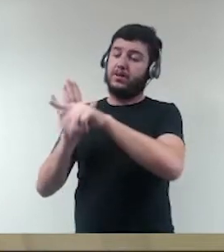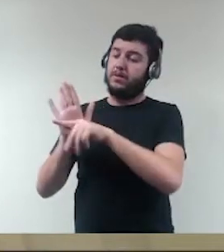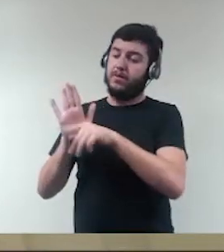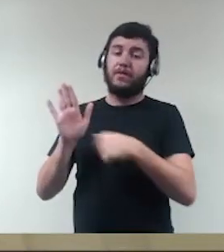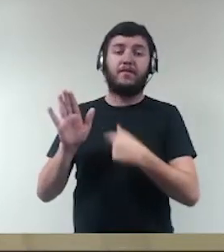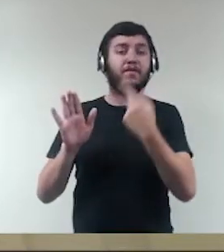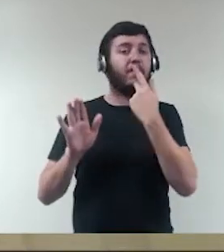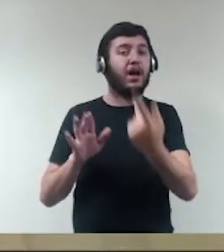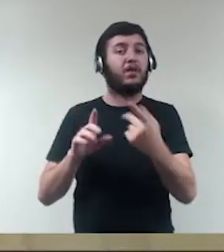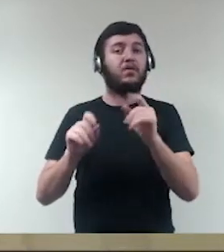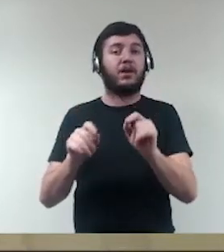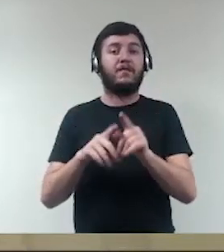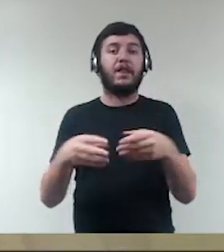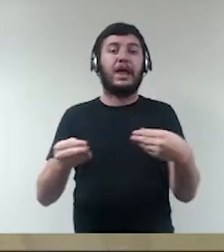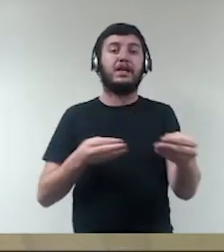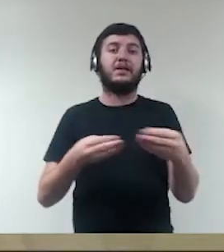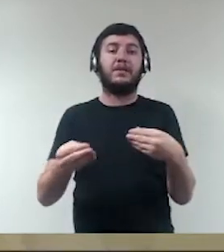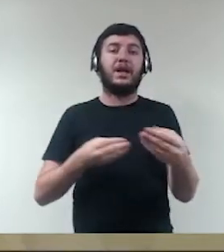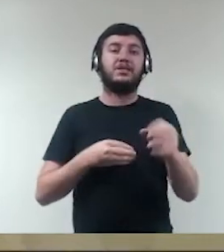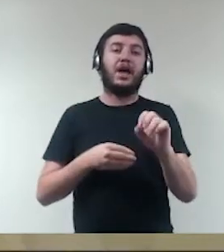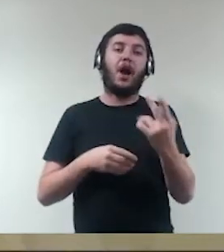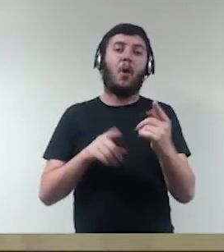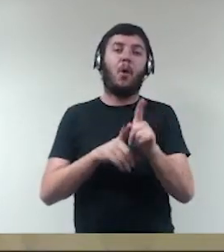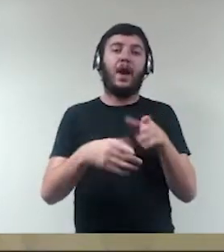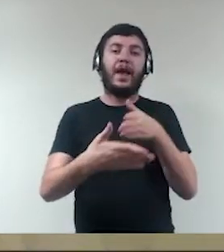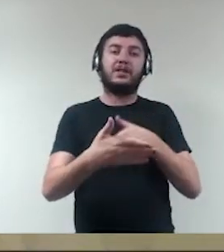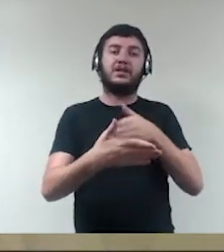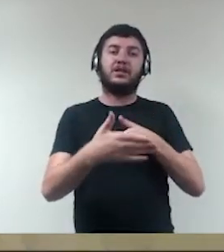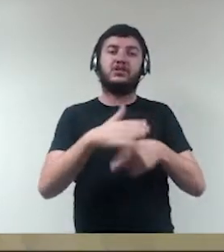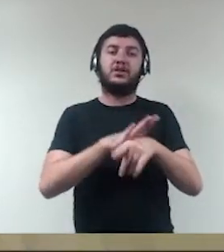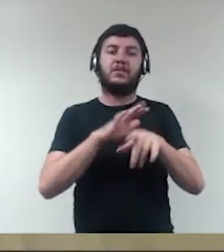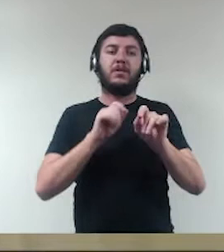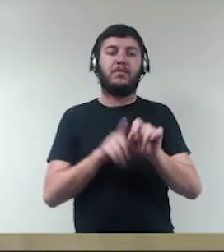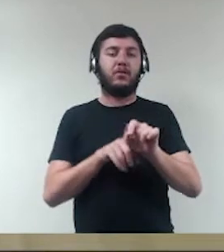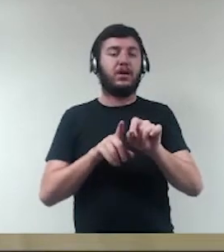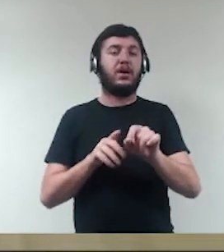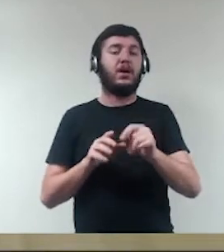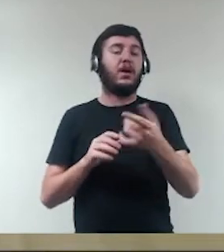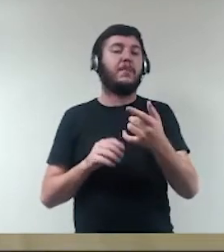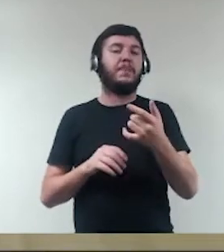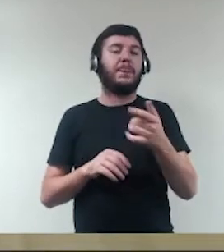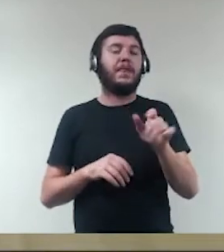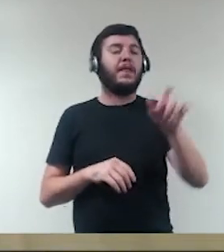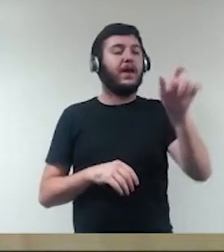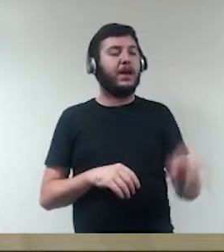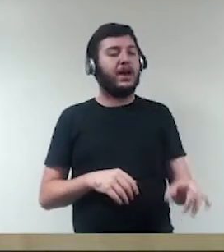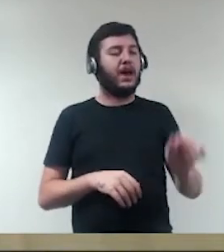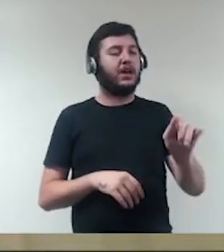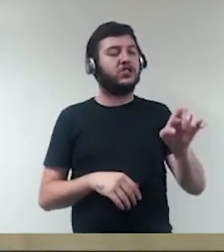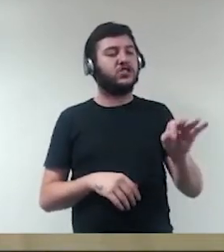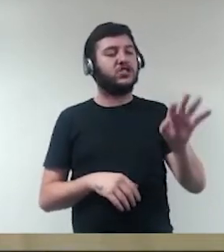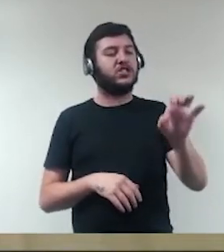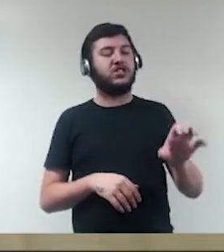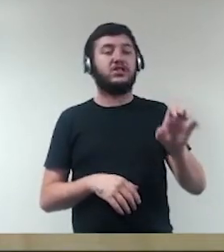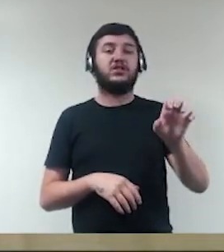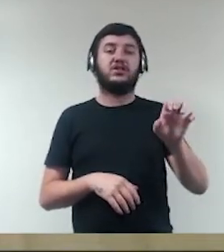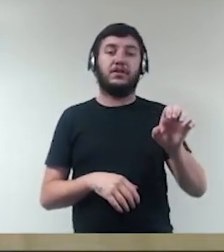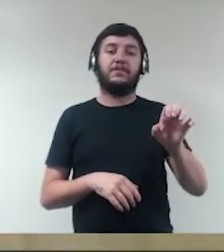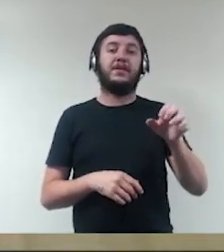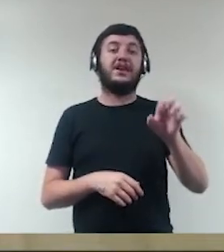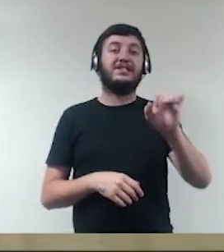né, o regime de responsabilização dos agentes públicos aos casos de dolo ou erro grosseiro, né.